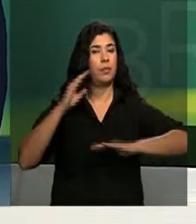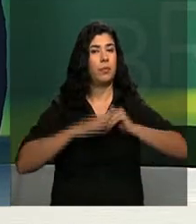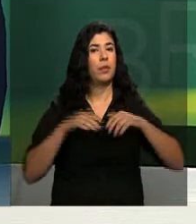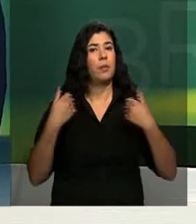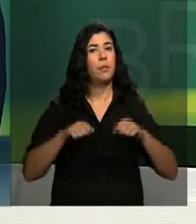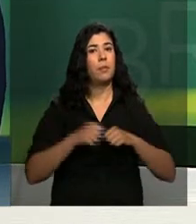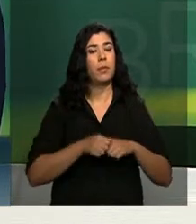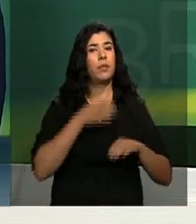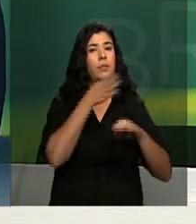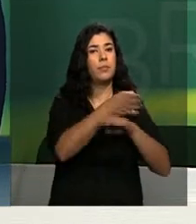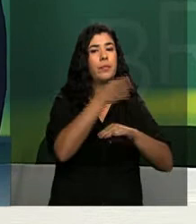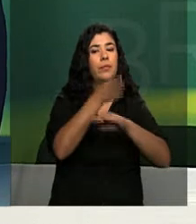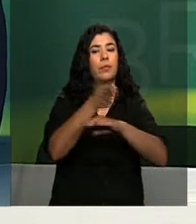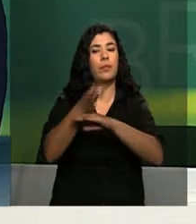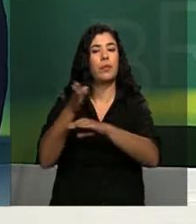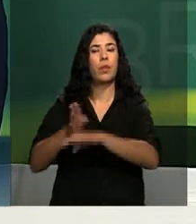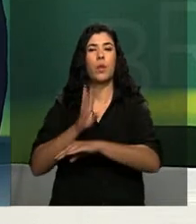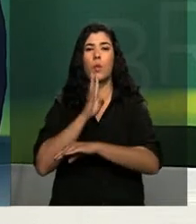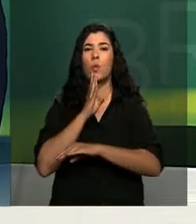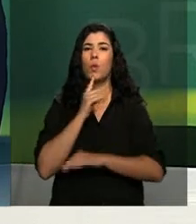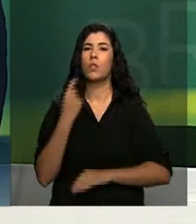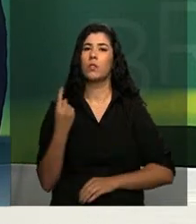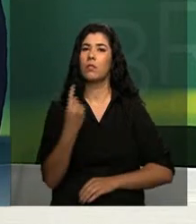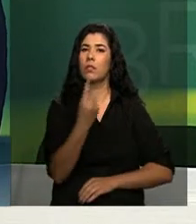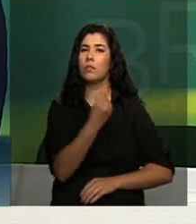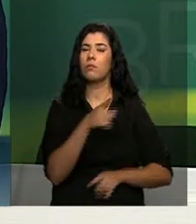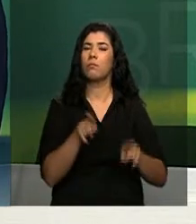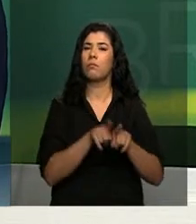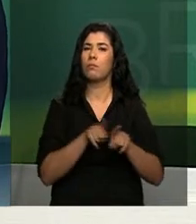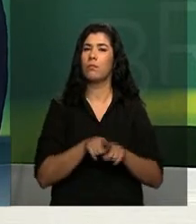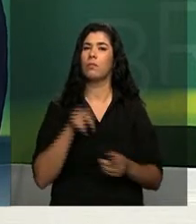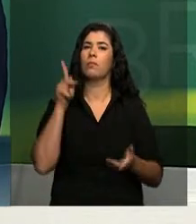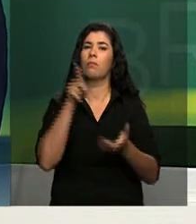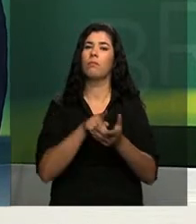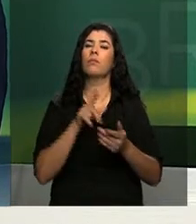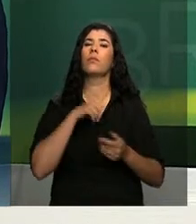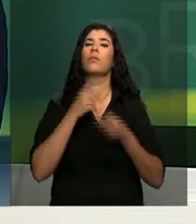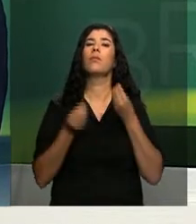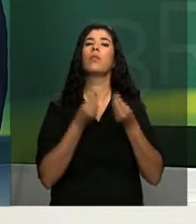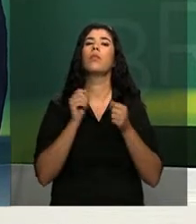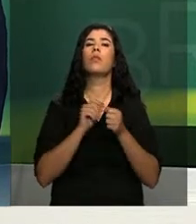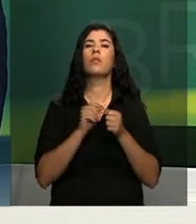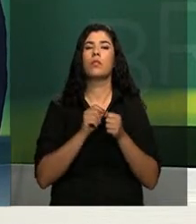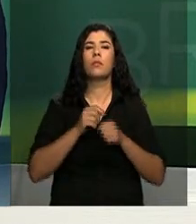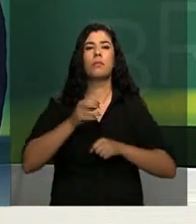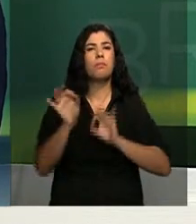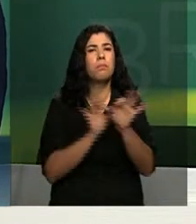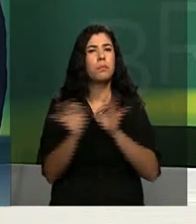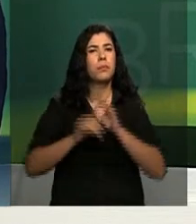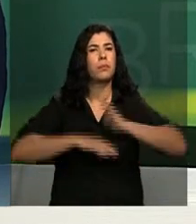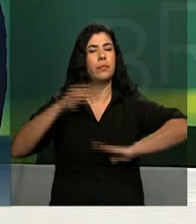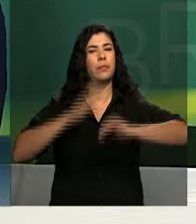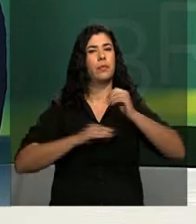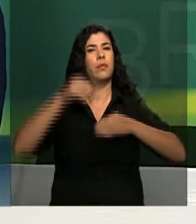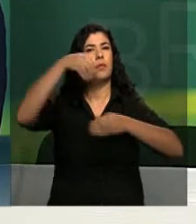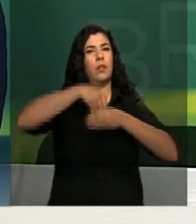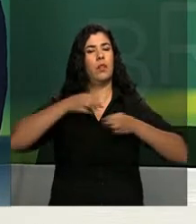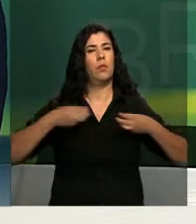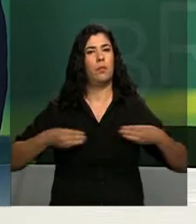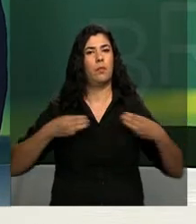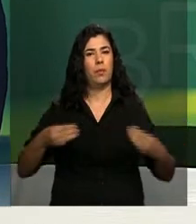conhecimento e, a partir daí, daquilo que efetivamente existe de orçamento, planejar as ações do ministério.